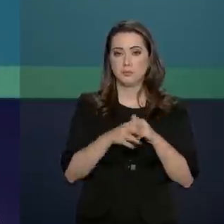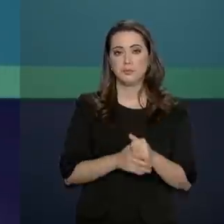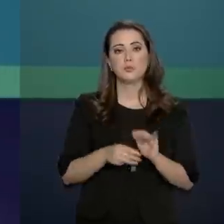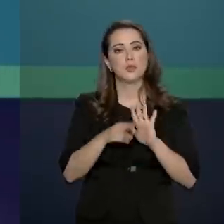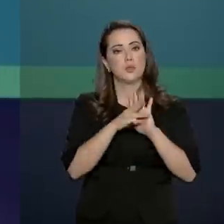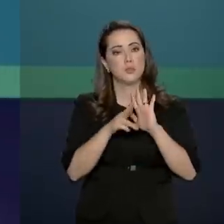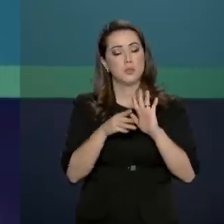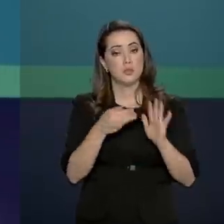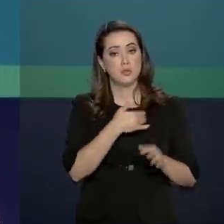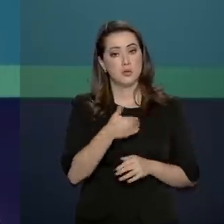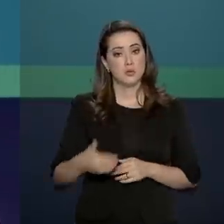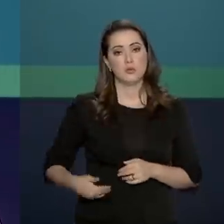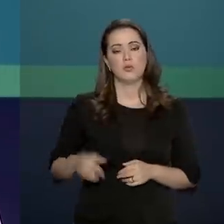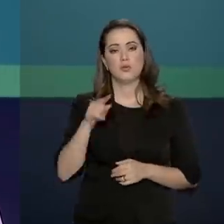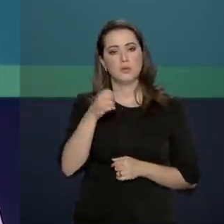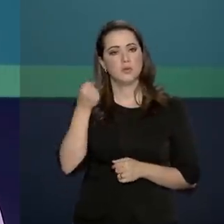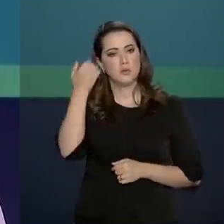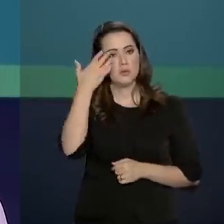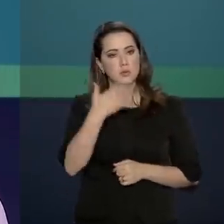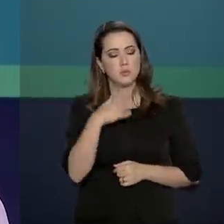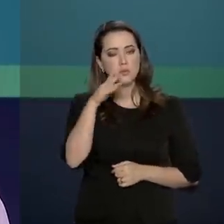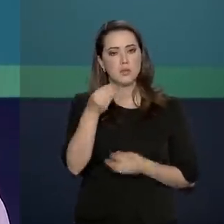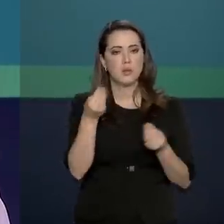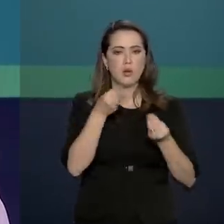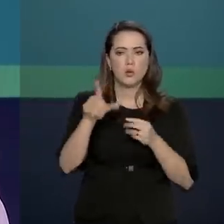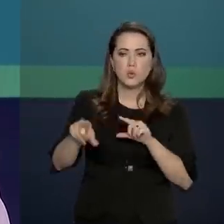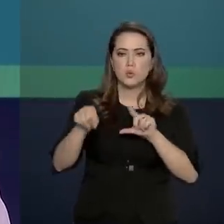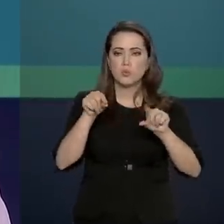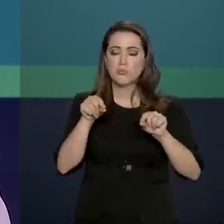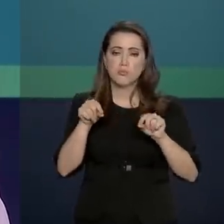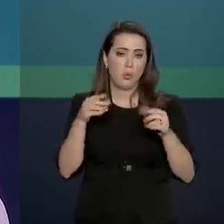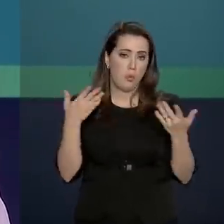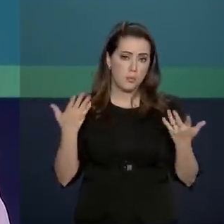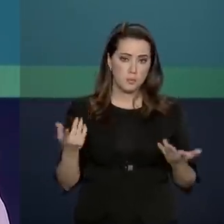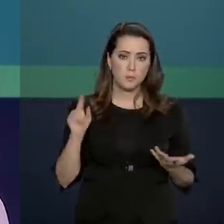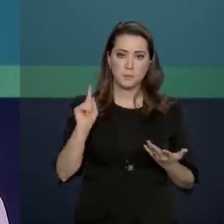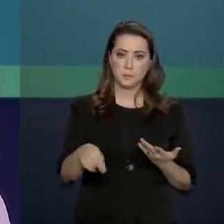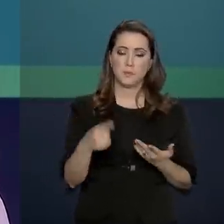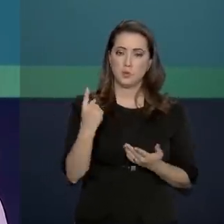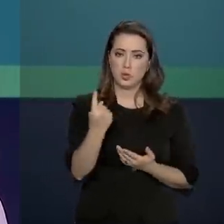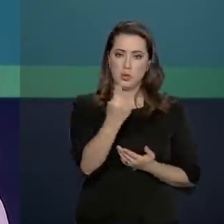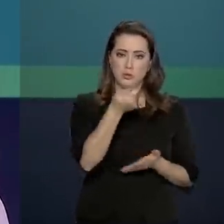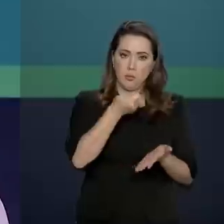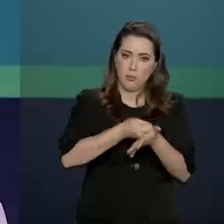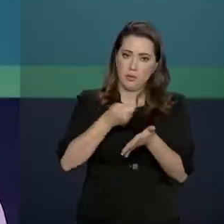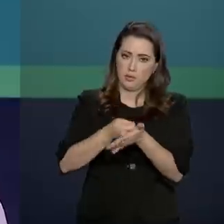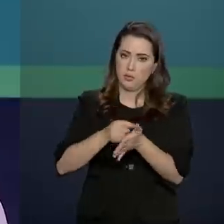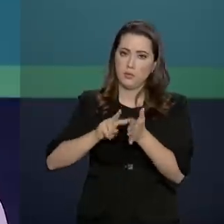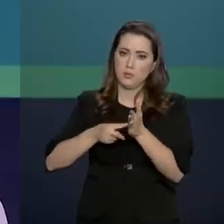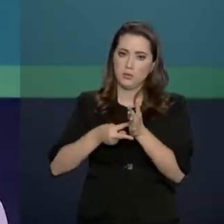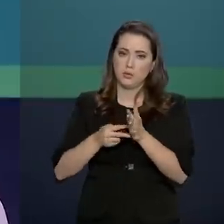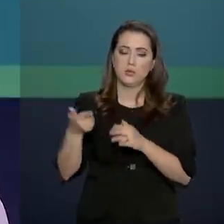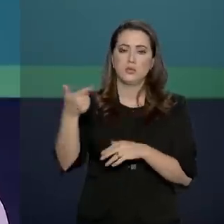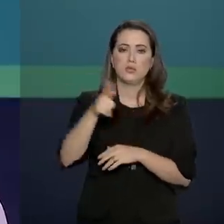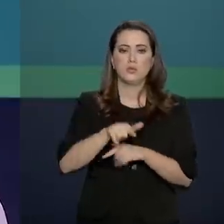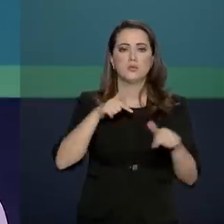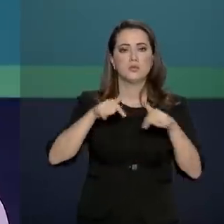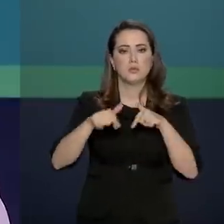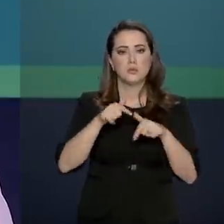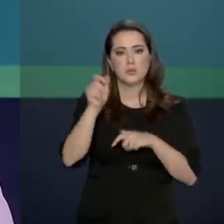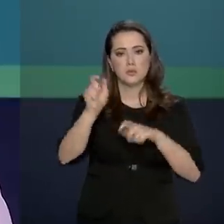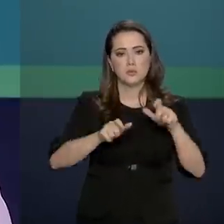a medida de hoje esclarece a natureza facultativa da contribuição e restabelece o direito dos